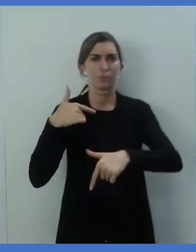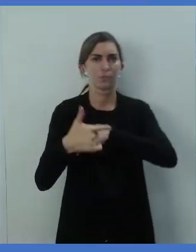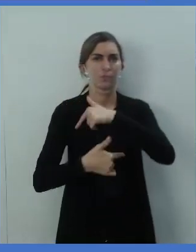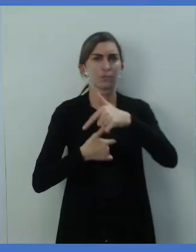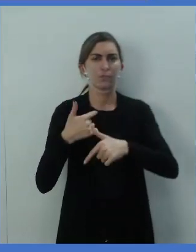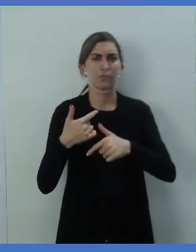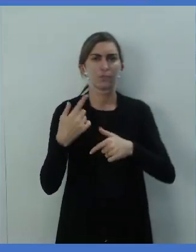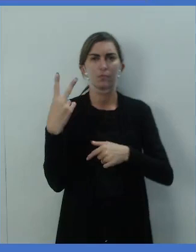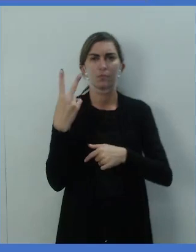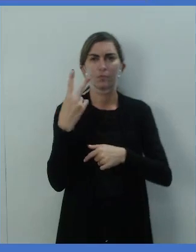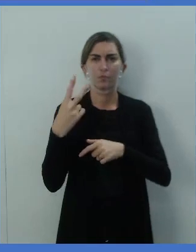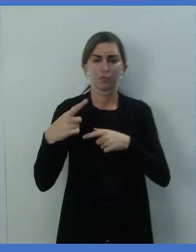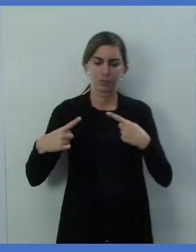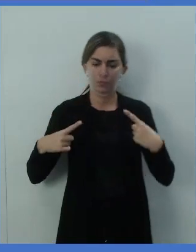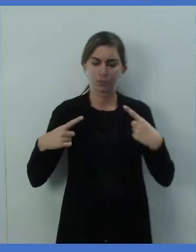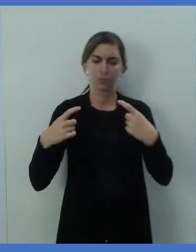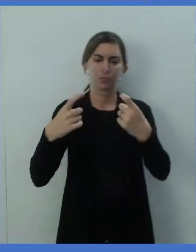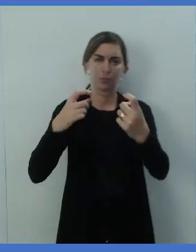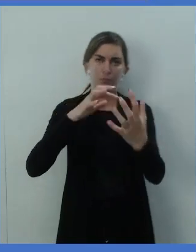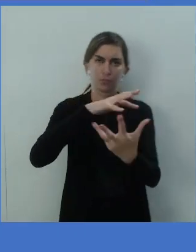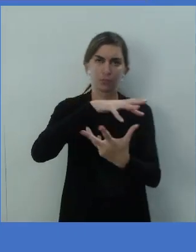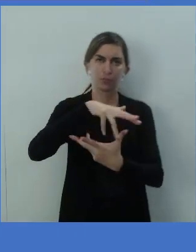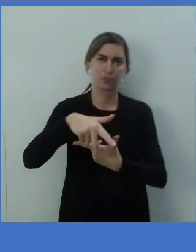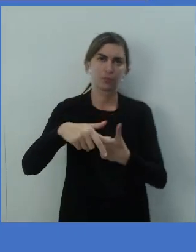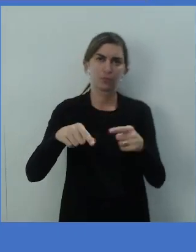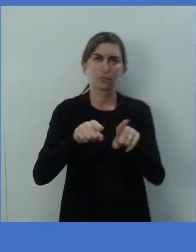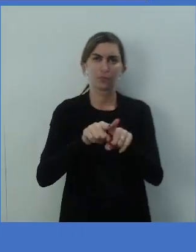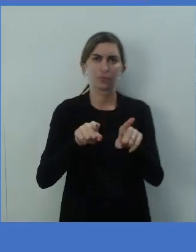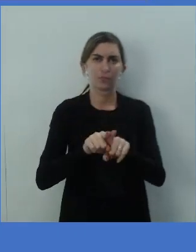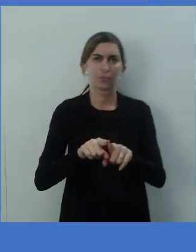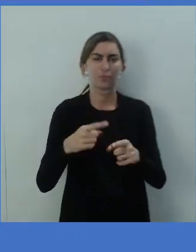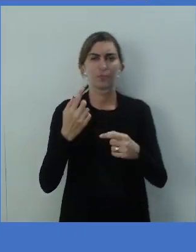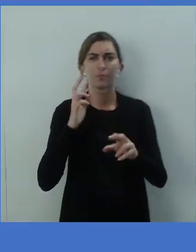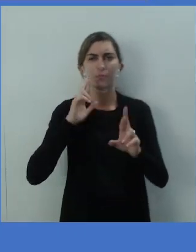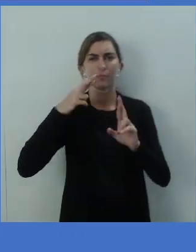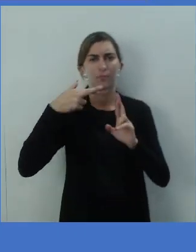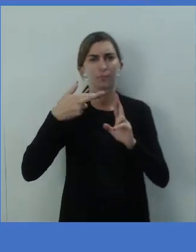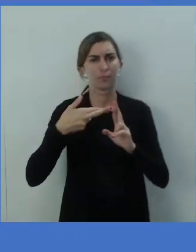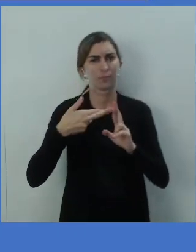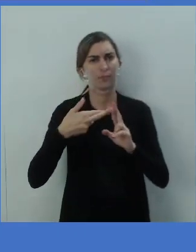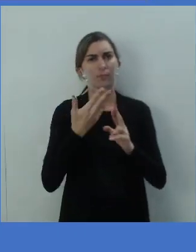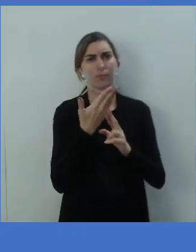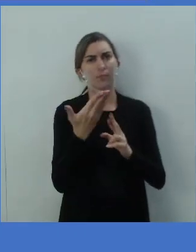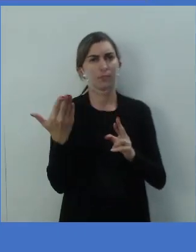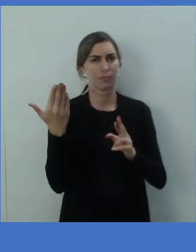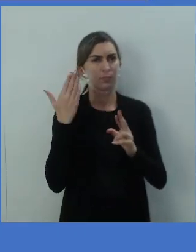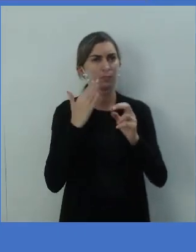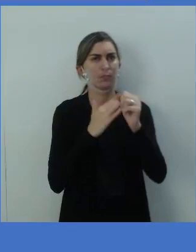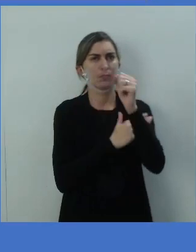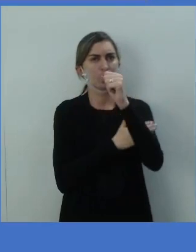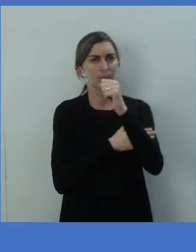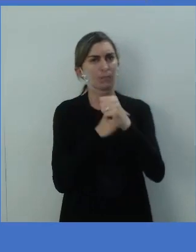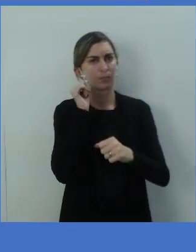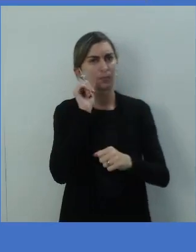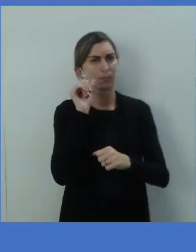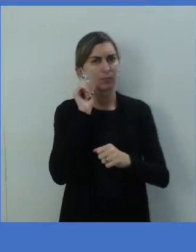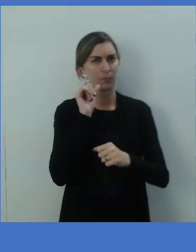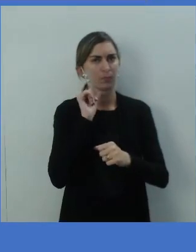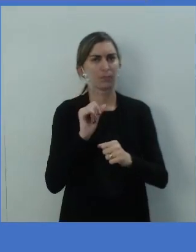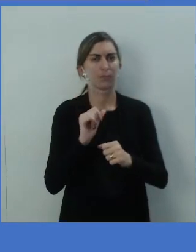a Segunda Guerra Mundial e também acabou virando referência desse poder feminino.